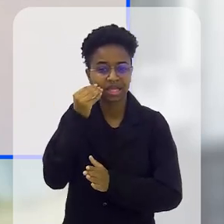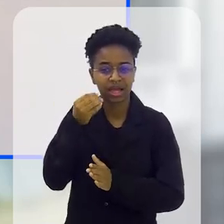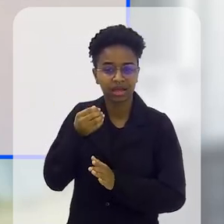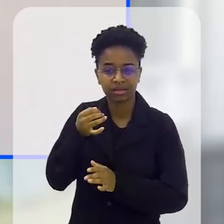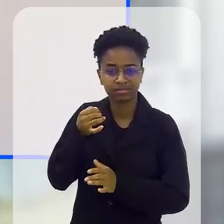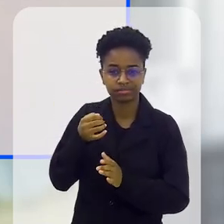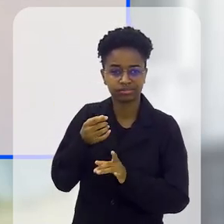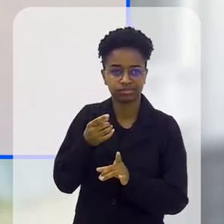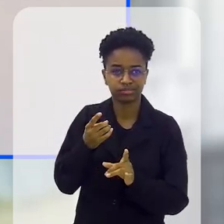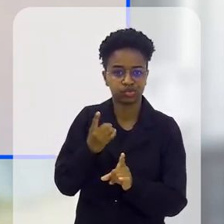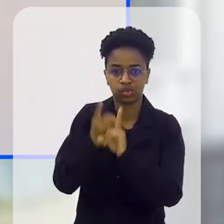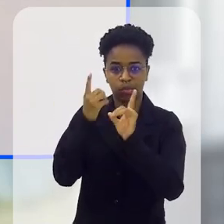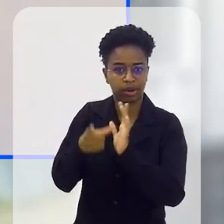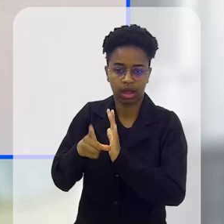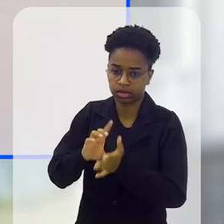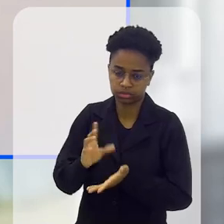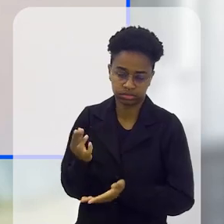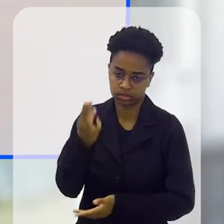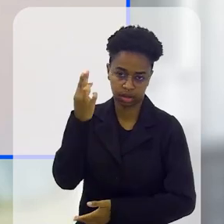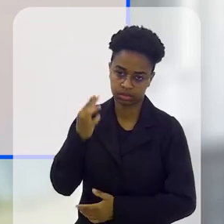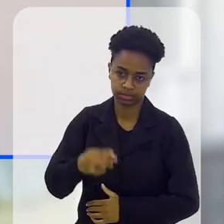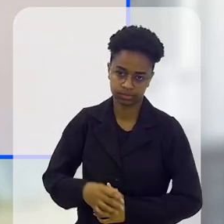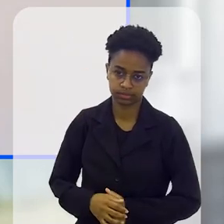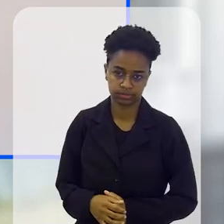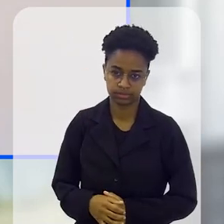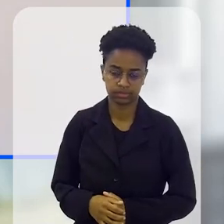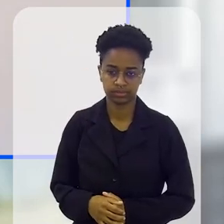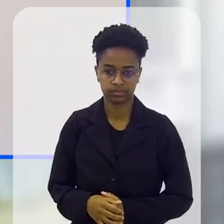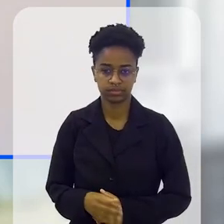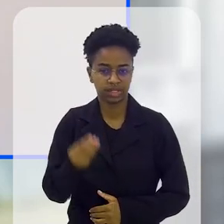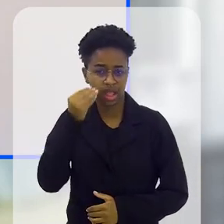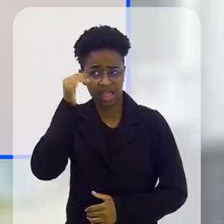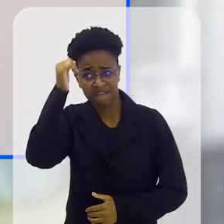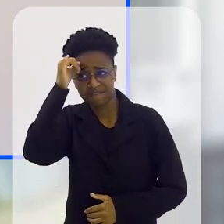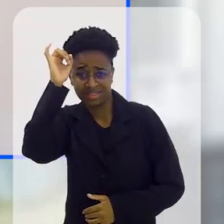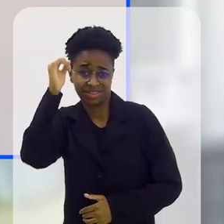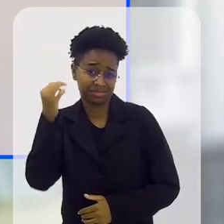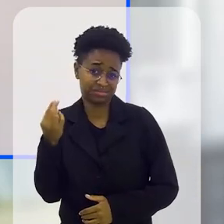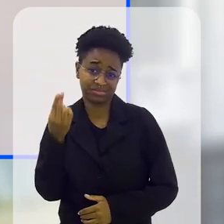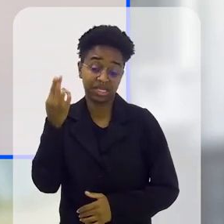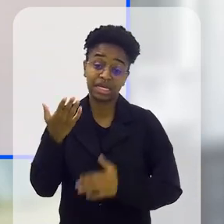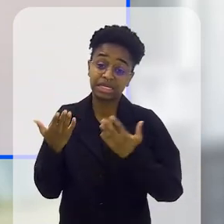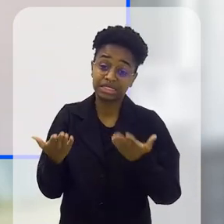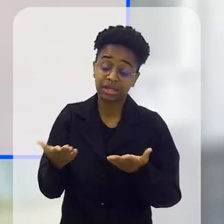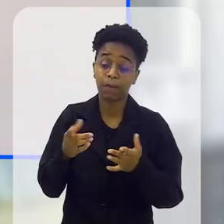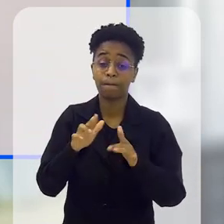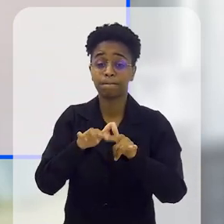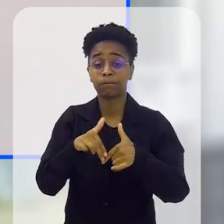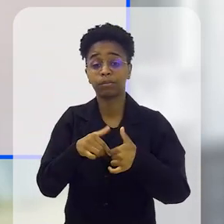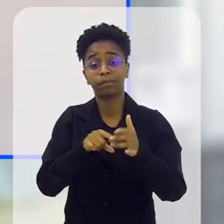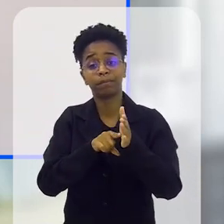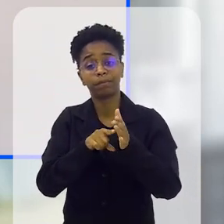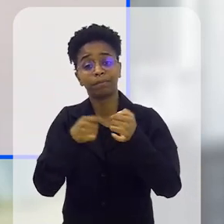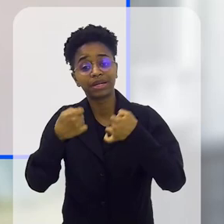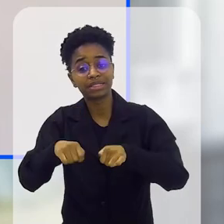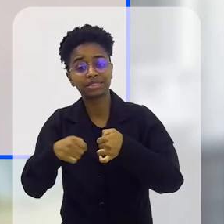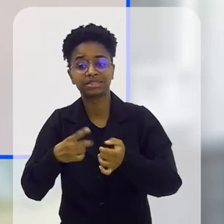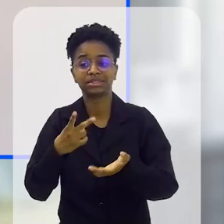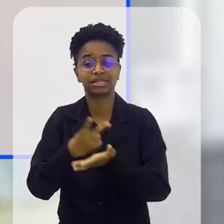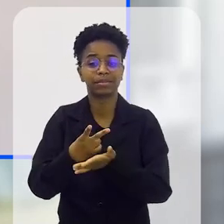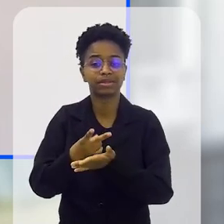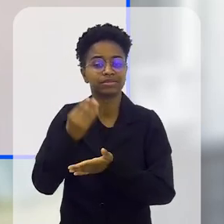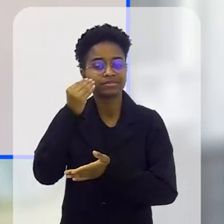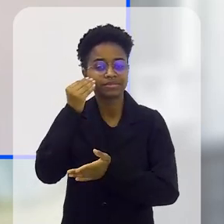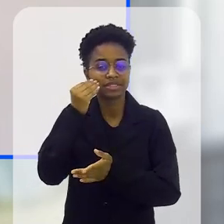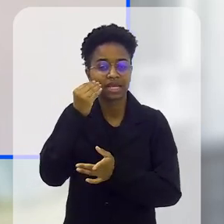diagnóstico antes, bem mais preventivo. Então, por isso que a gente precisa lutar